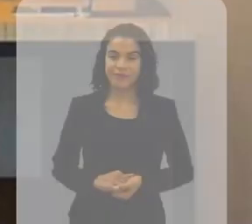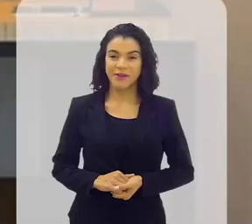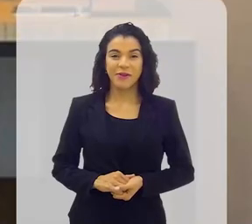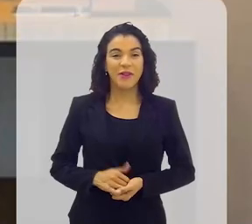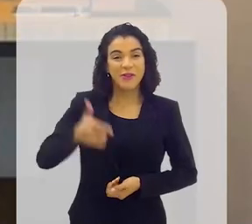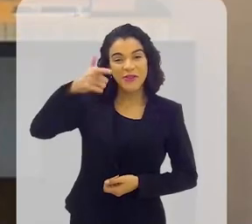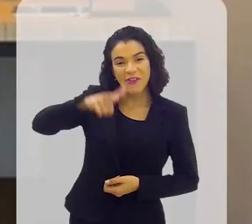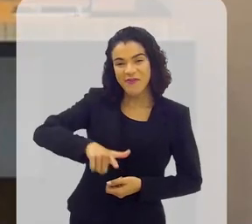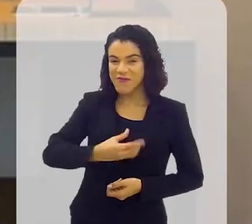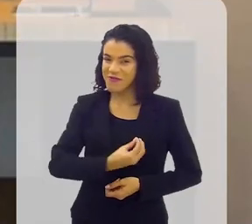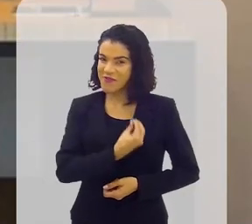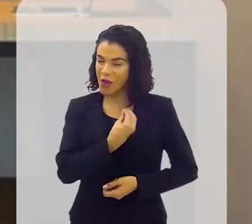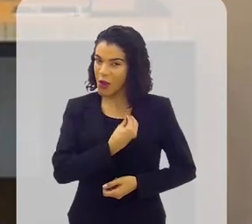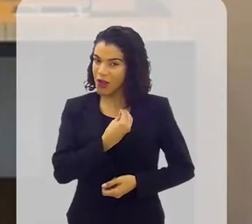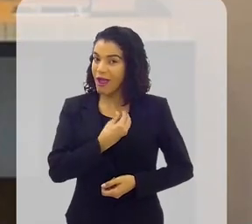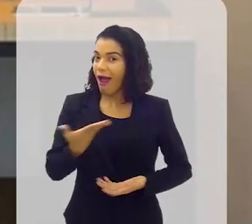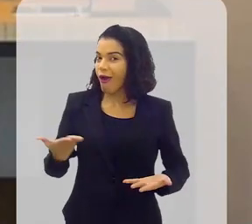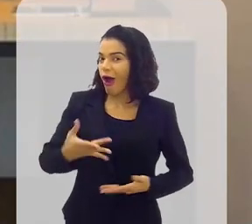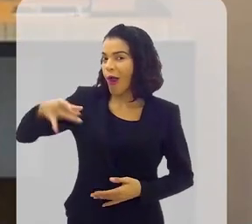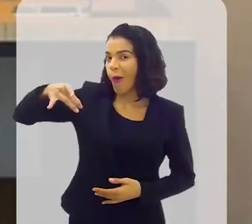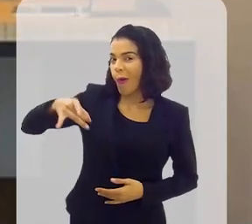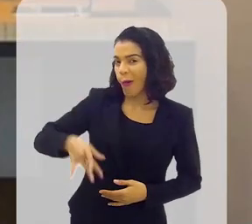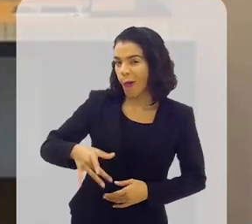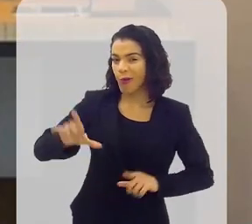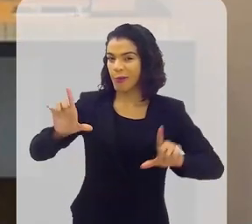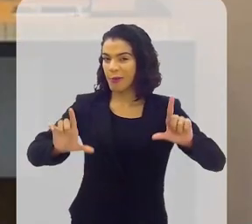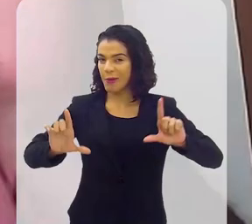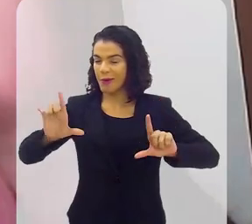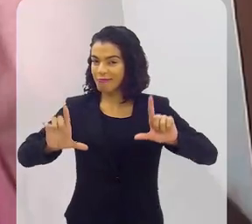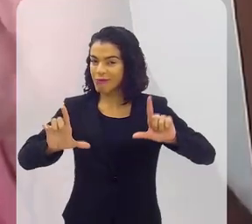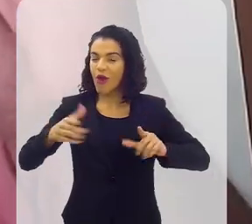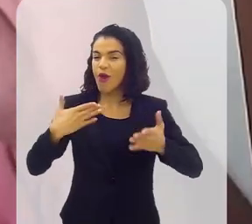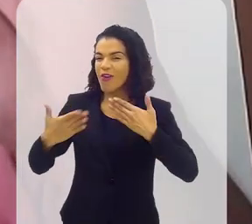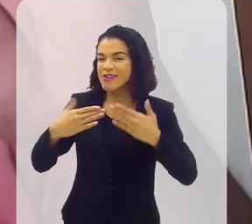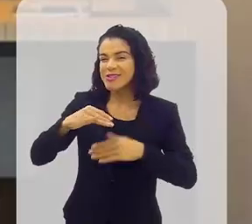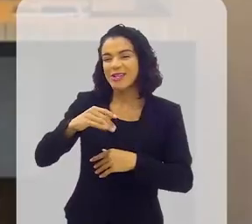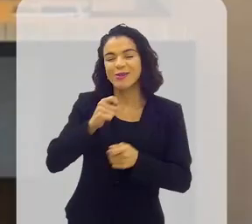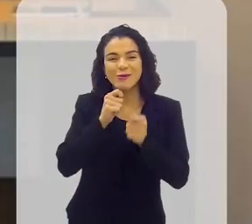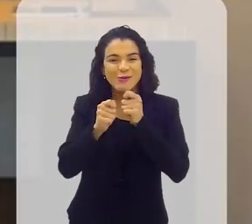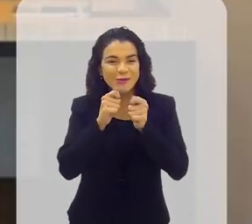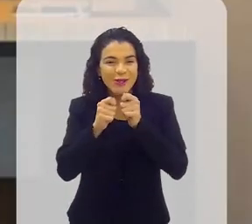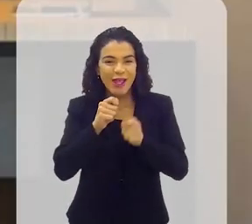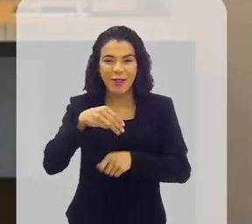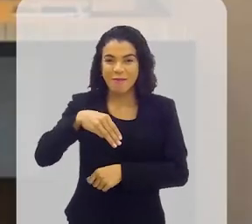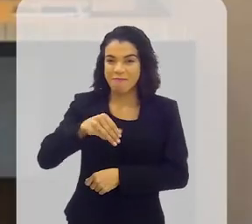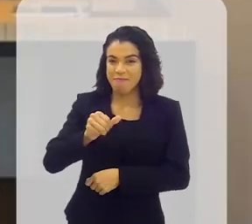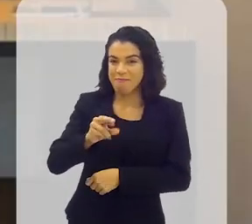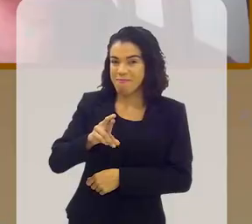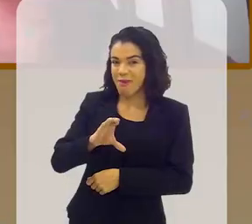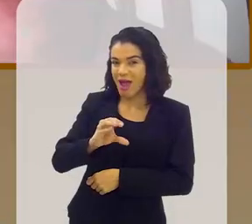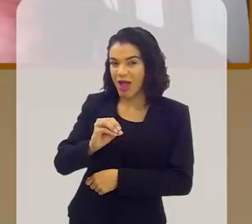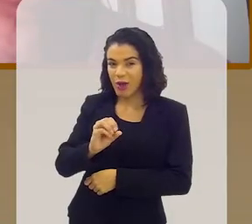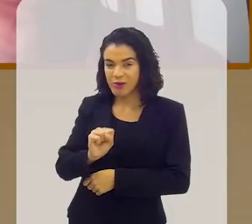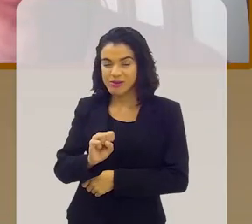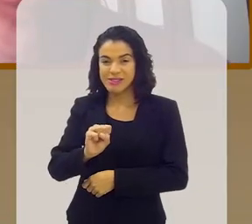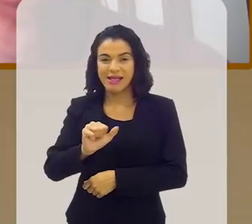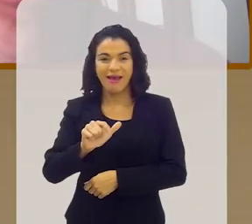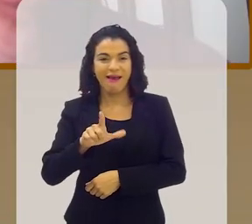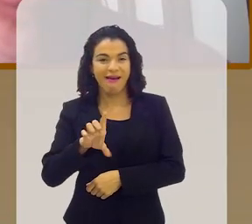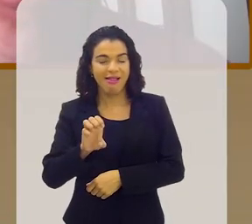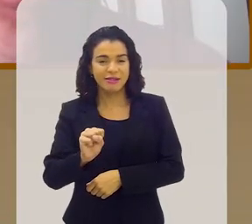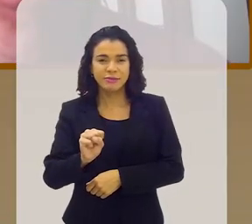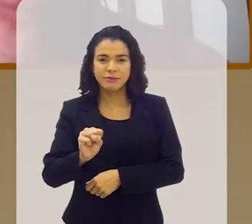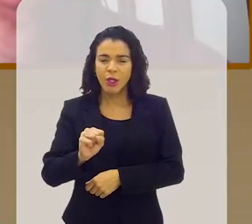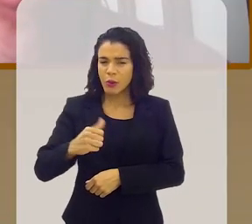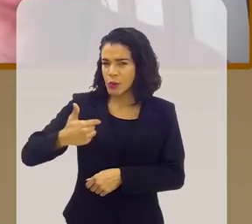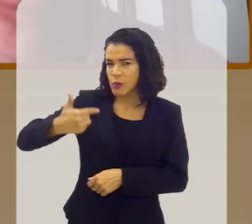Estamos de volta com o último bloco do Perfil, conversando hoje com o jornalista Marcos Salles. Marcos, no bloco